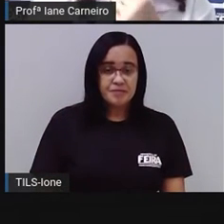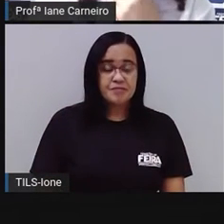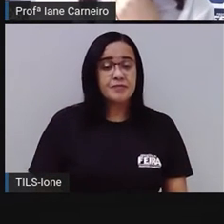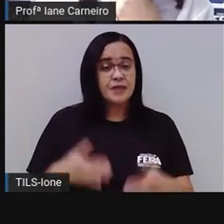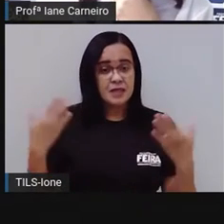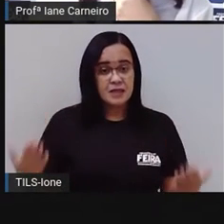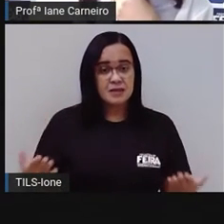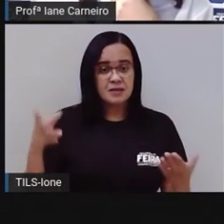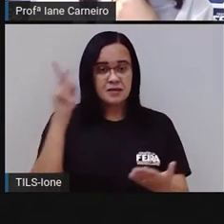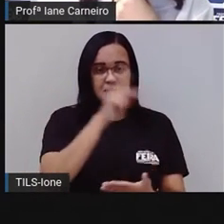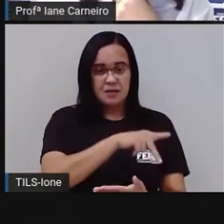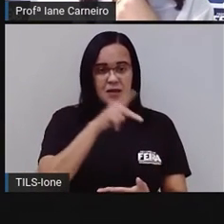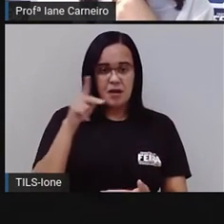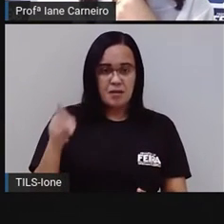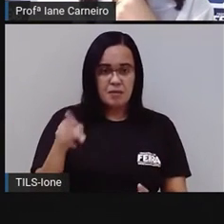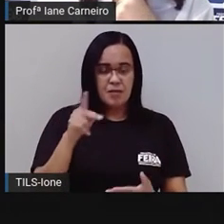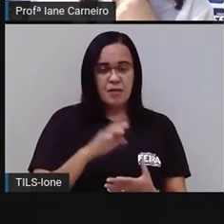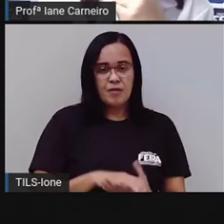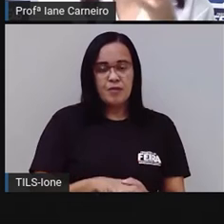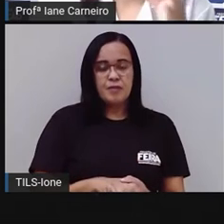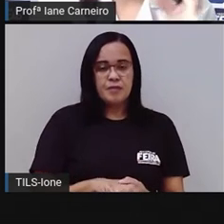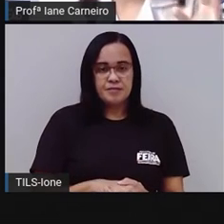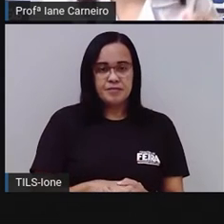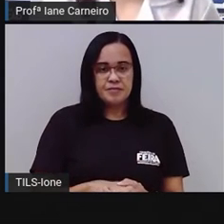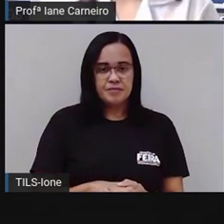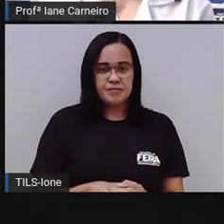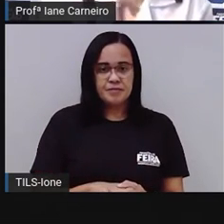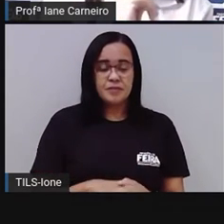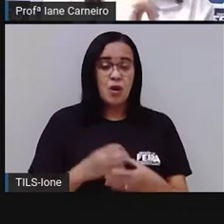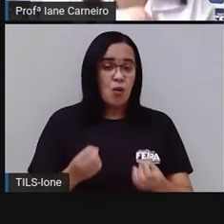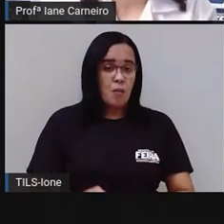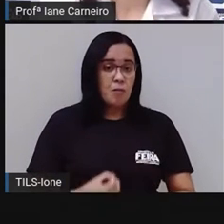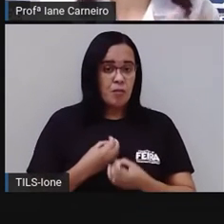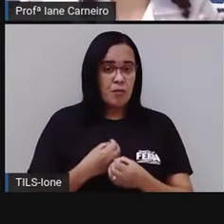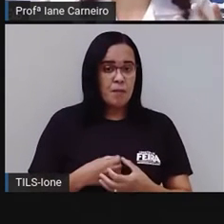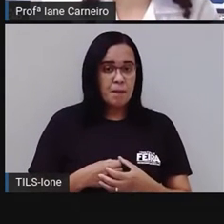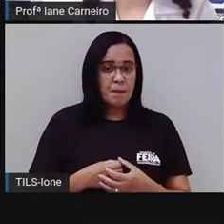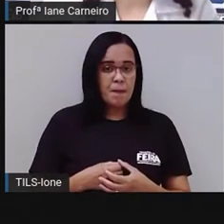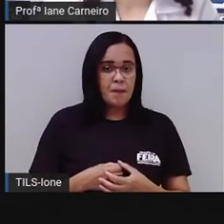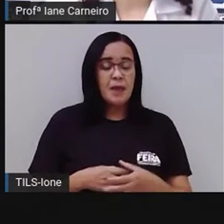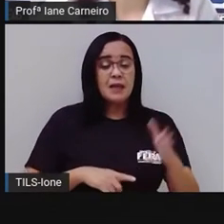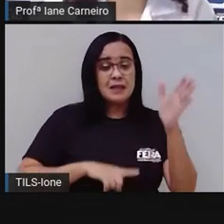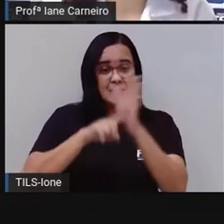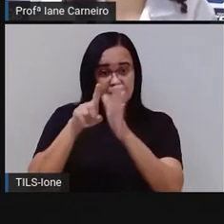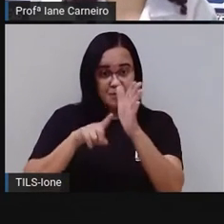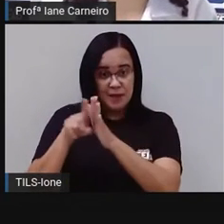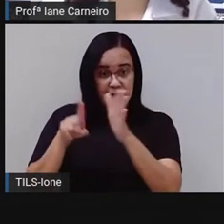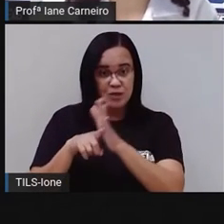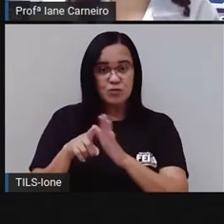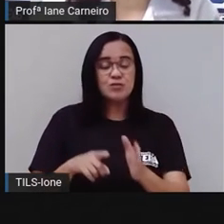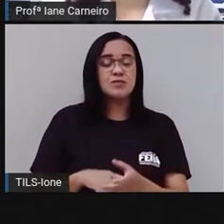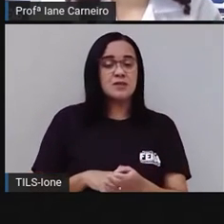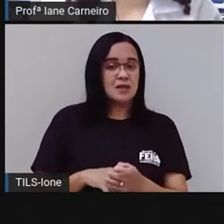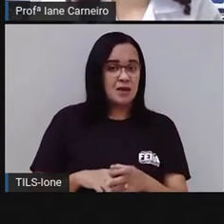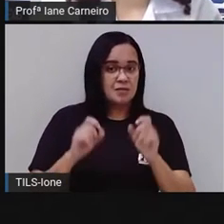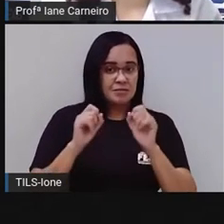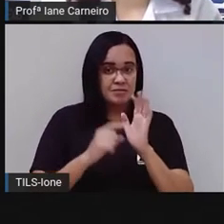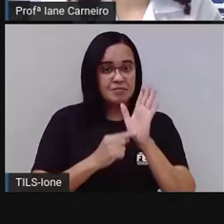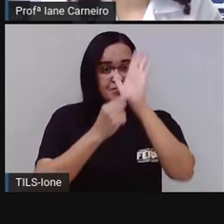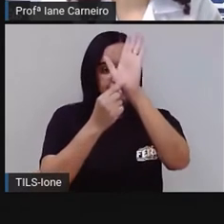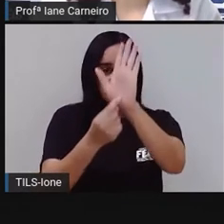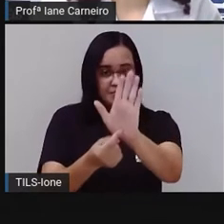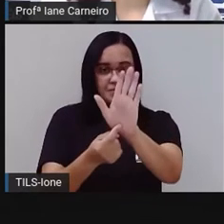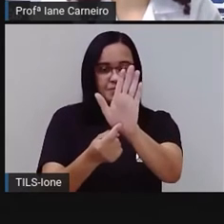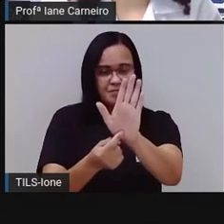a Pró retirou essa parte, né, do poema, ou do poema, o quê? Da adivinha. Pró retirou essa parte para